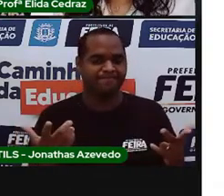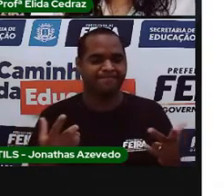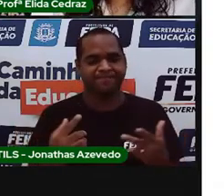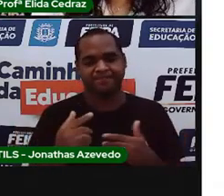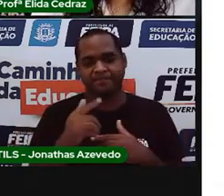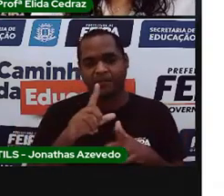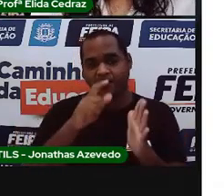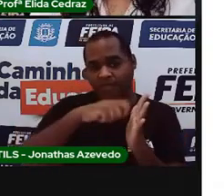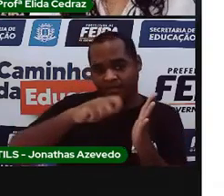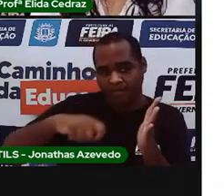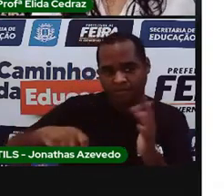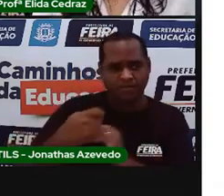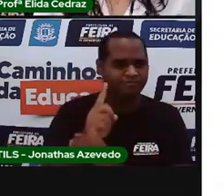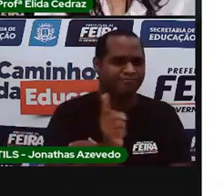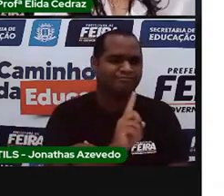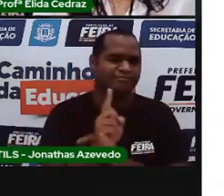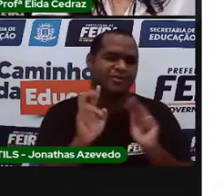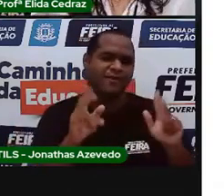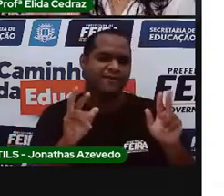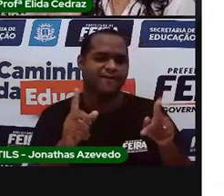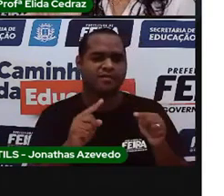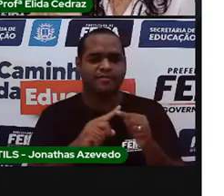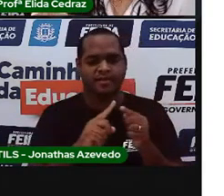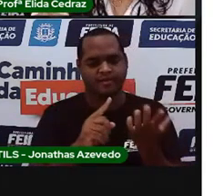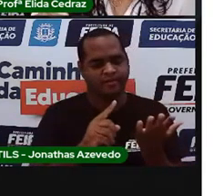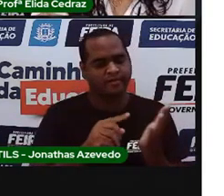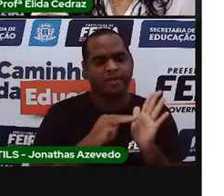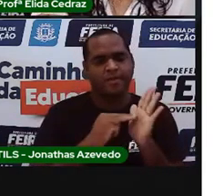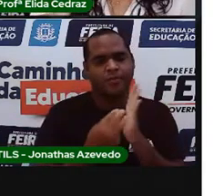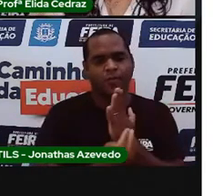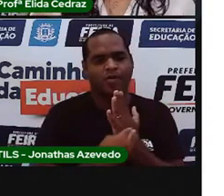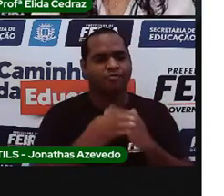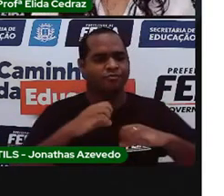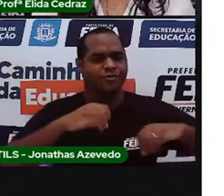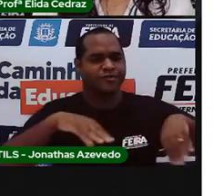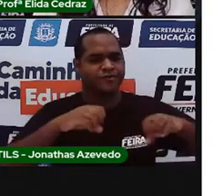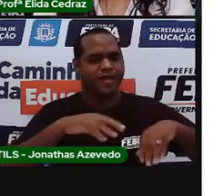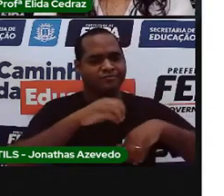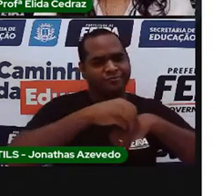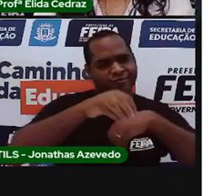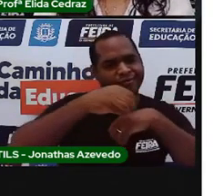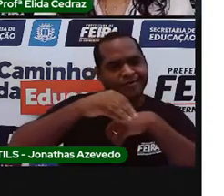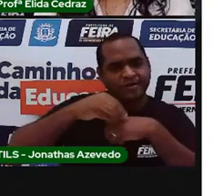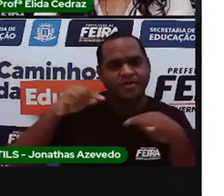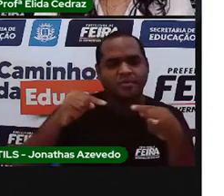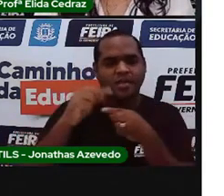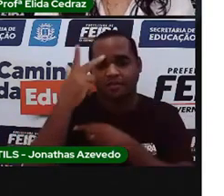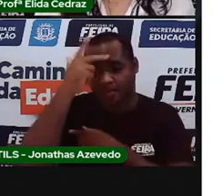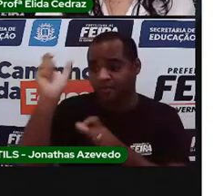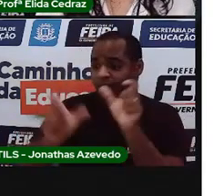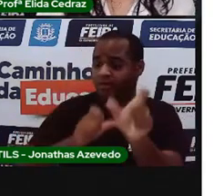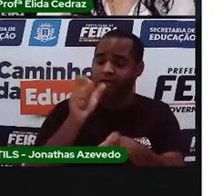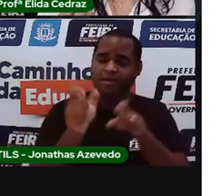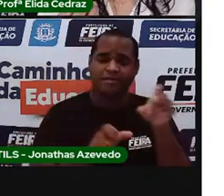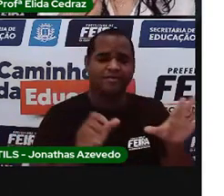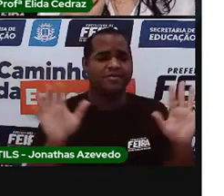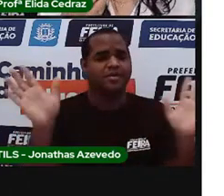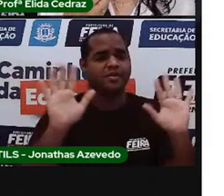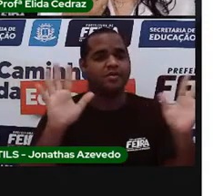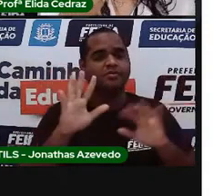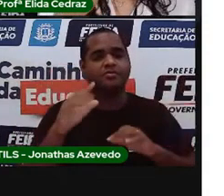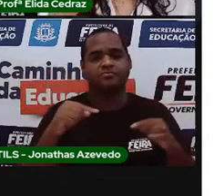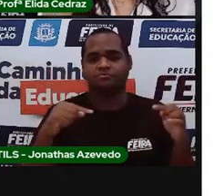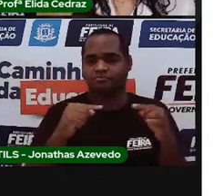vai ter nada escrito. Não tem um manual de instrução para as tradições de um povo. É a